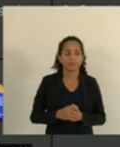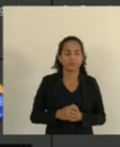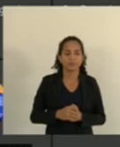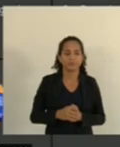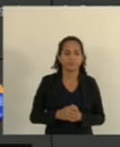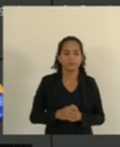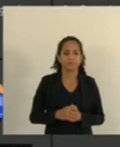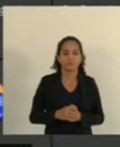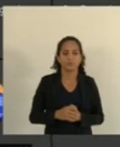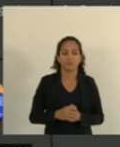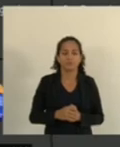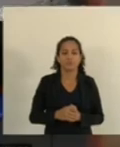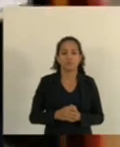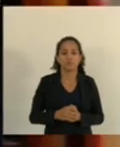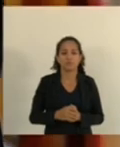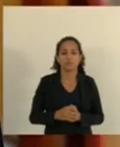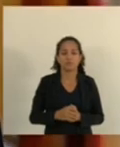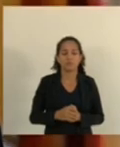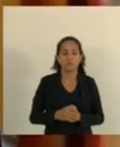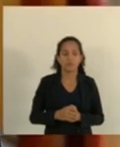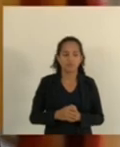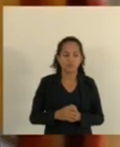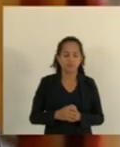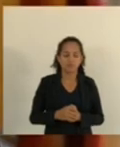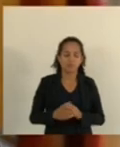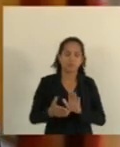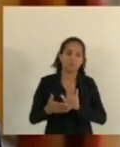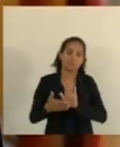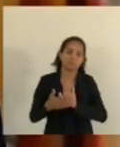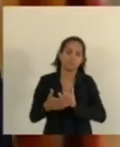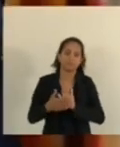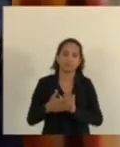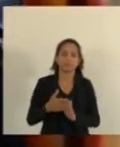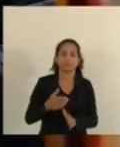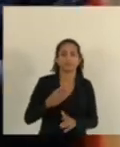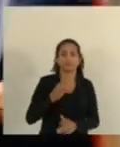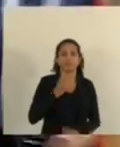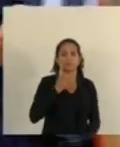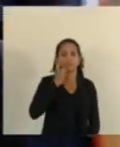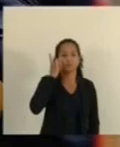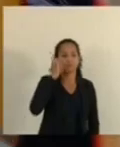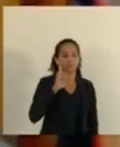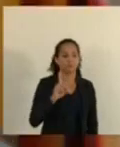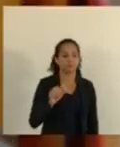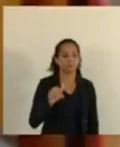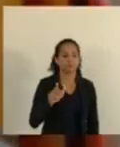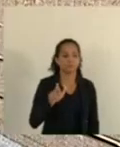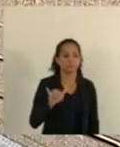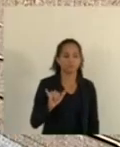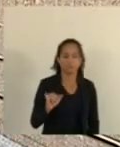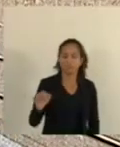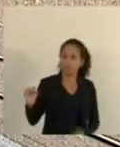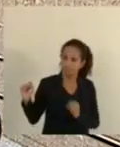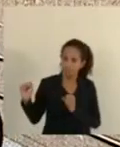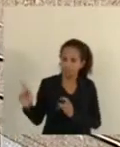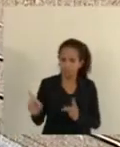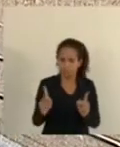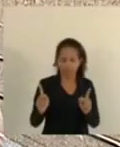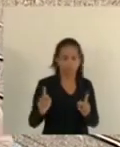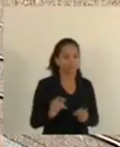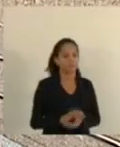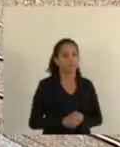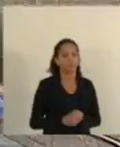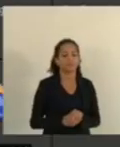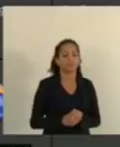Presidente, eu estou de acordo com O que foi proposto pelo deputado Danilo Ok Então vamos Vamos